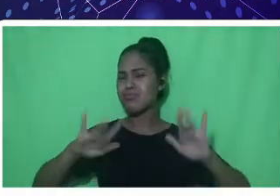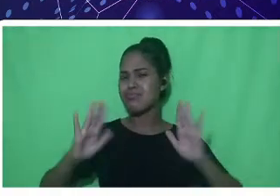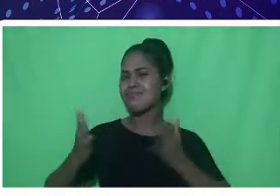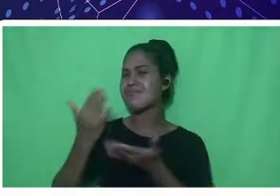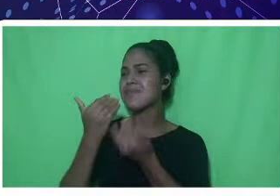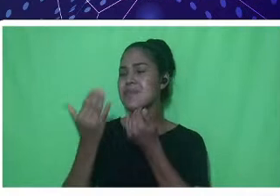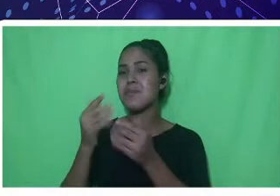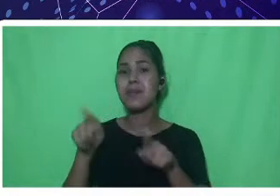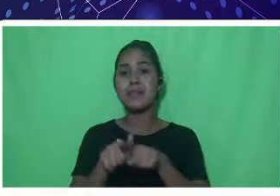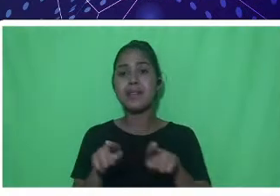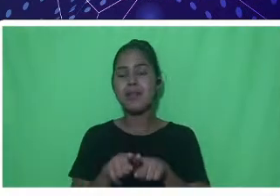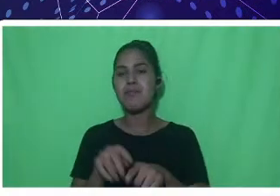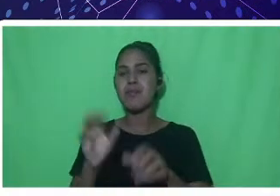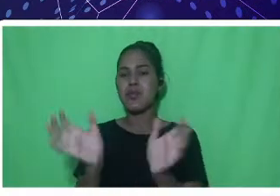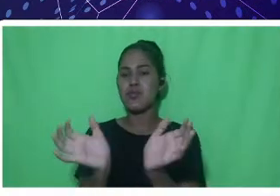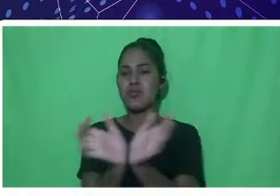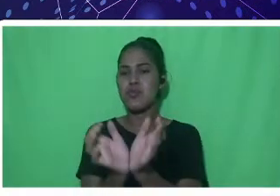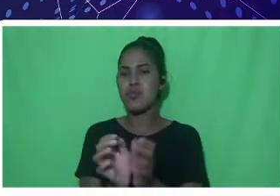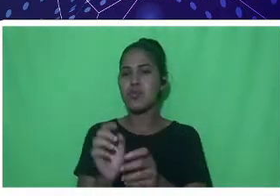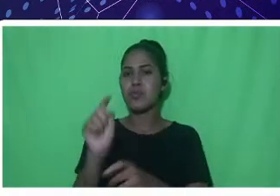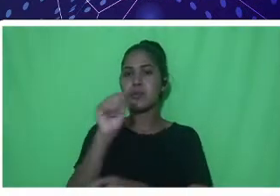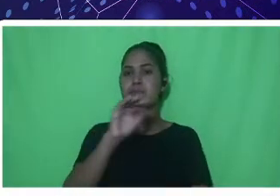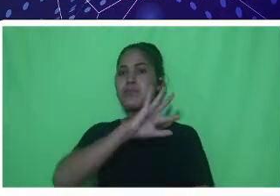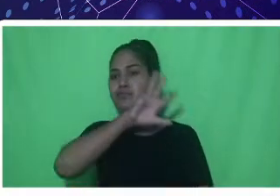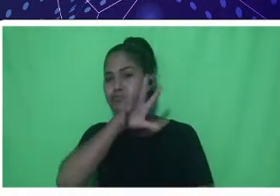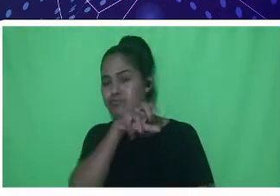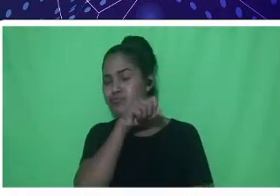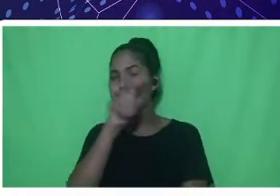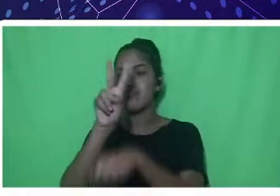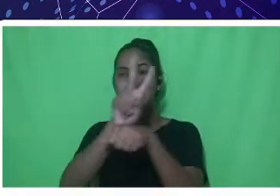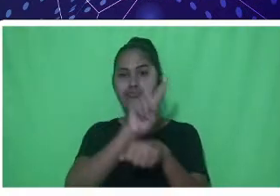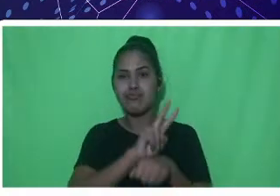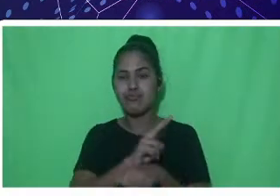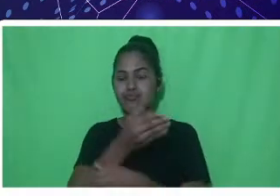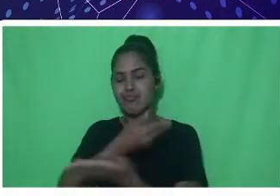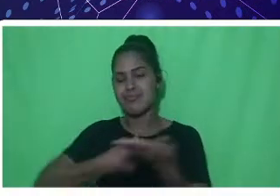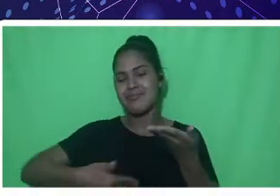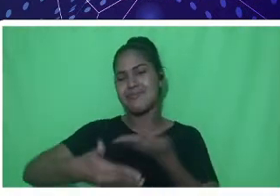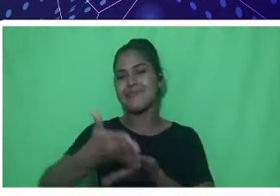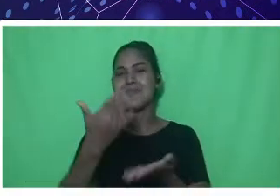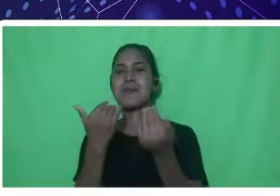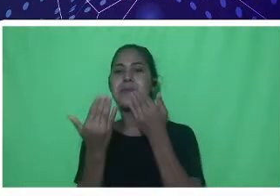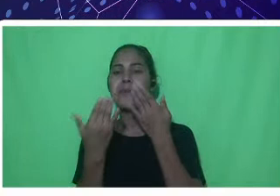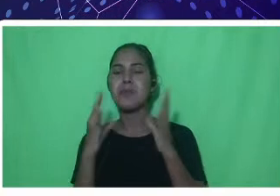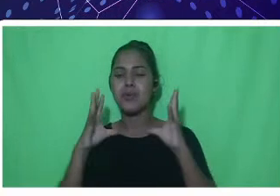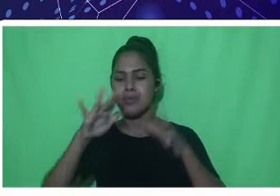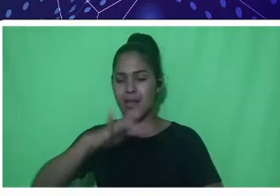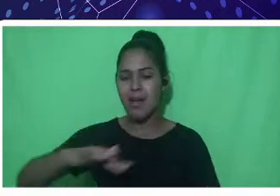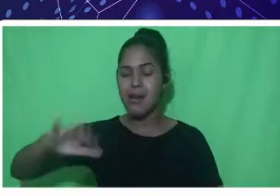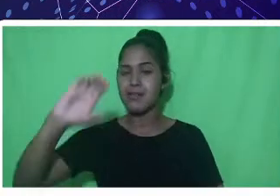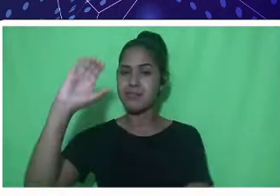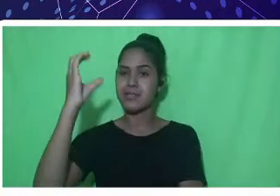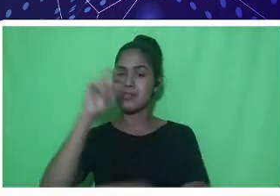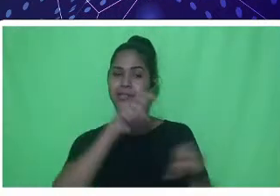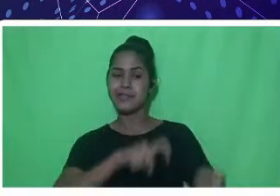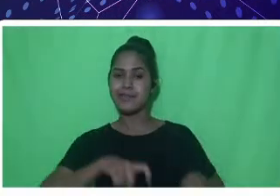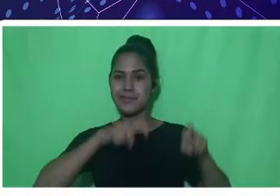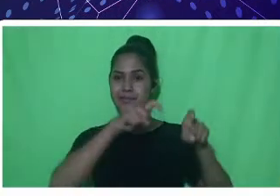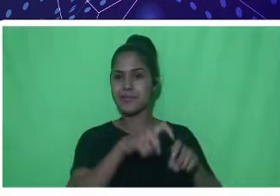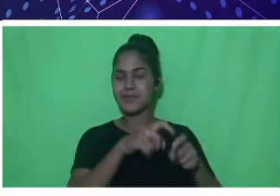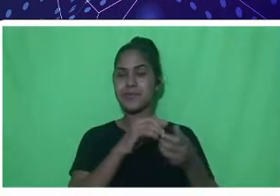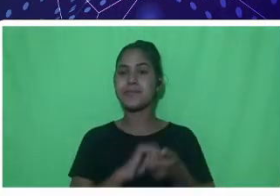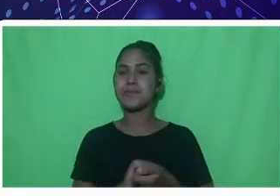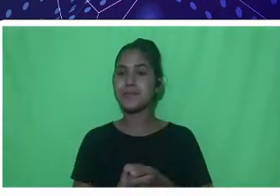e dos outros cursos também que compõem essas ciências. Como o Clodoaldo colocou antes do